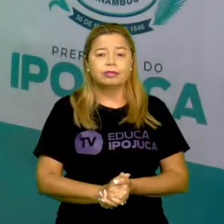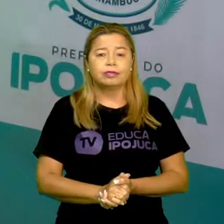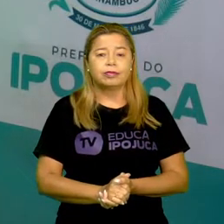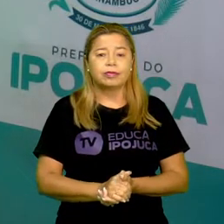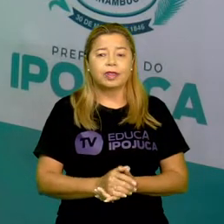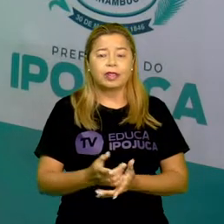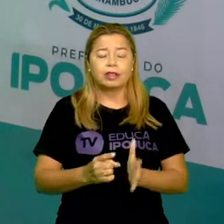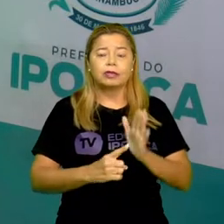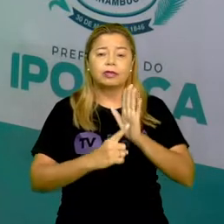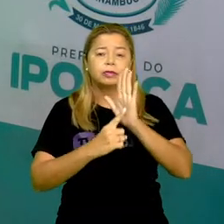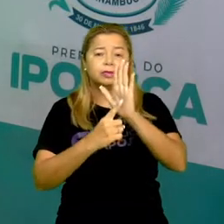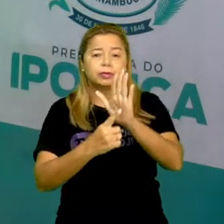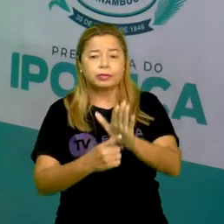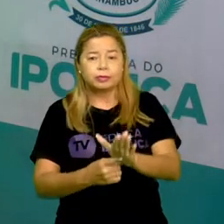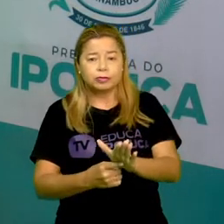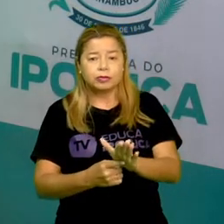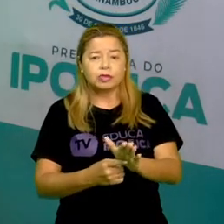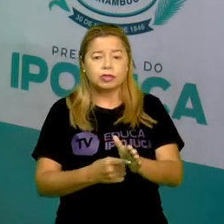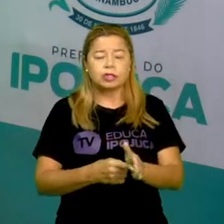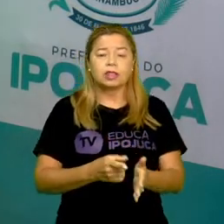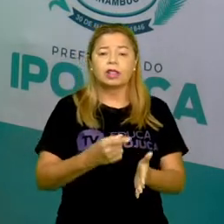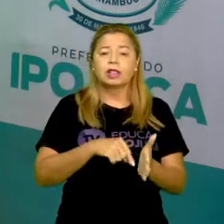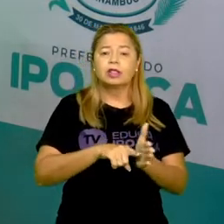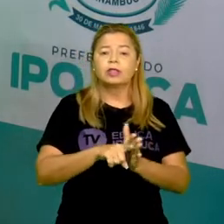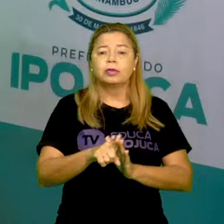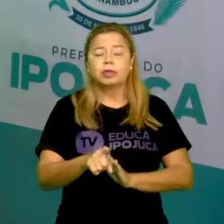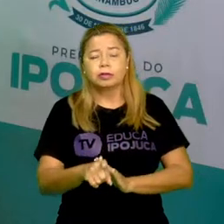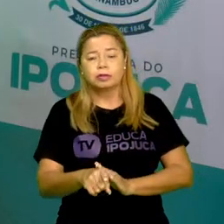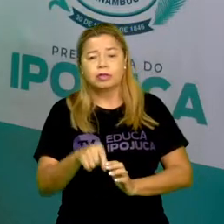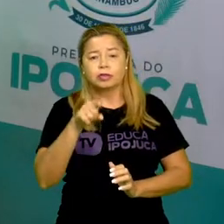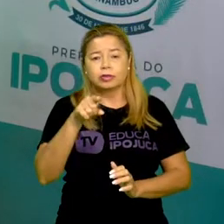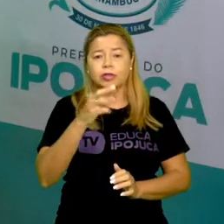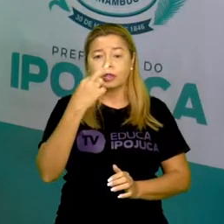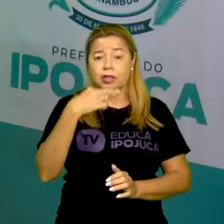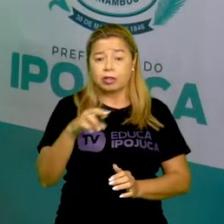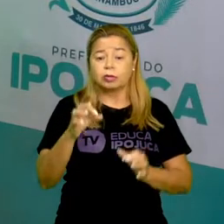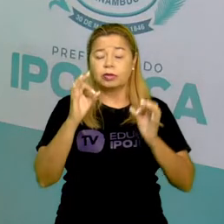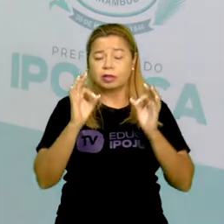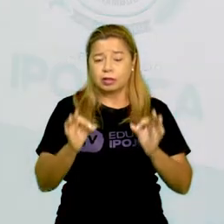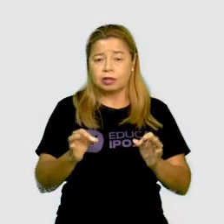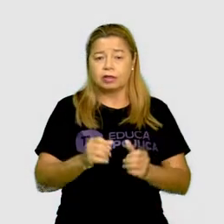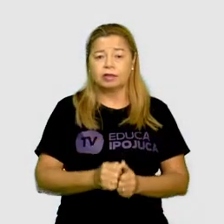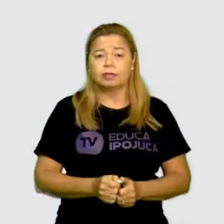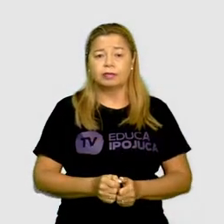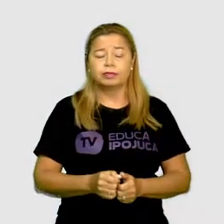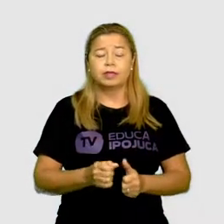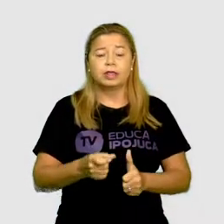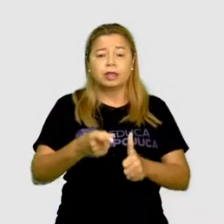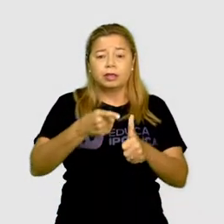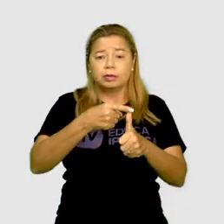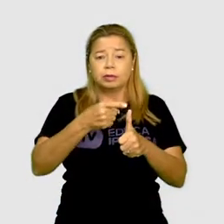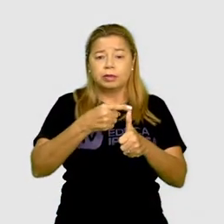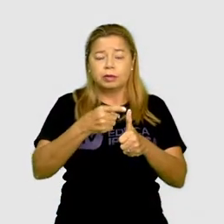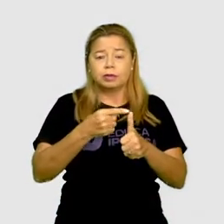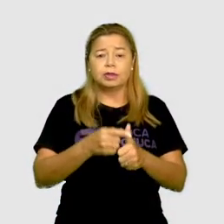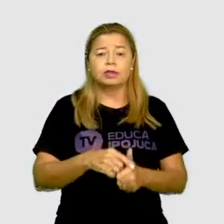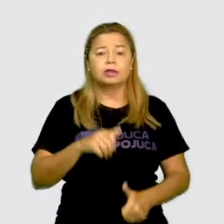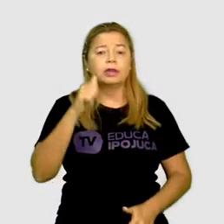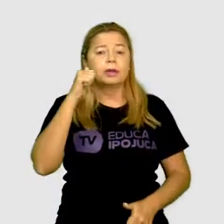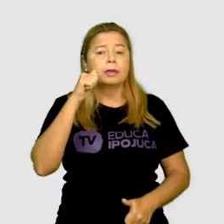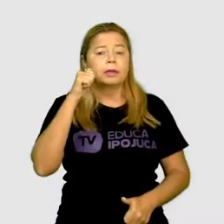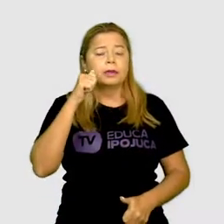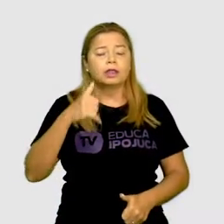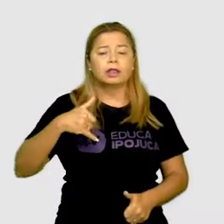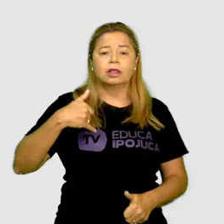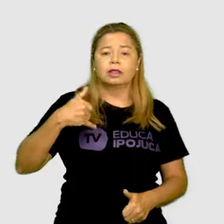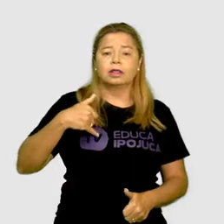mostrar diversas situações e aí você vai me dizer qual é a correta, tá bom? Pergunta número 1, a idade de Carolina é 22